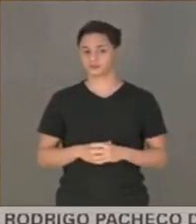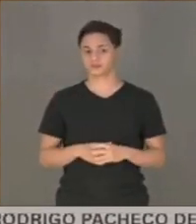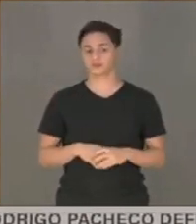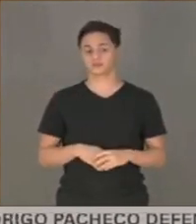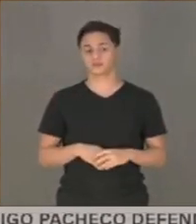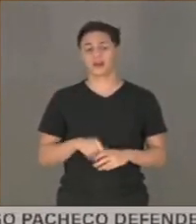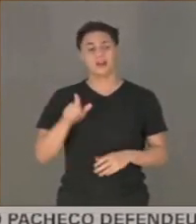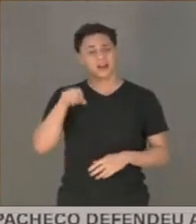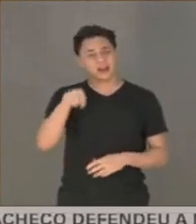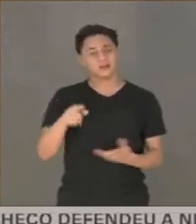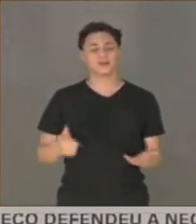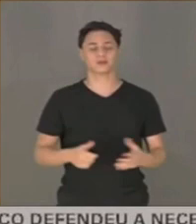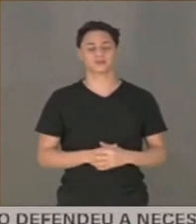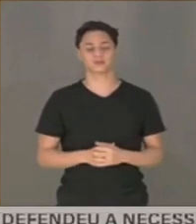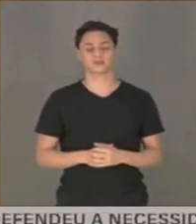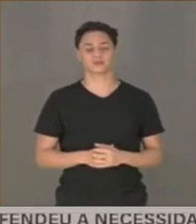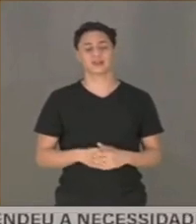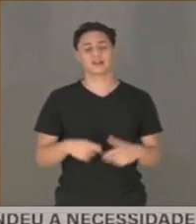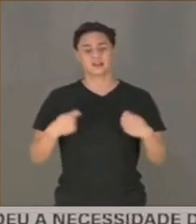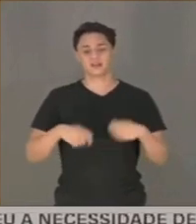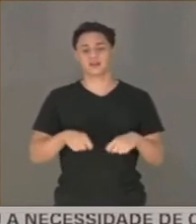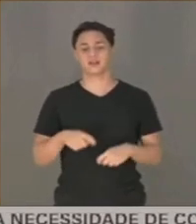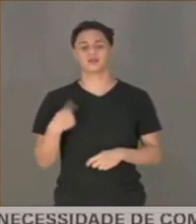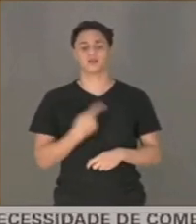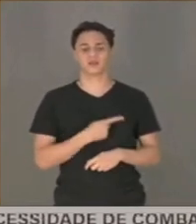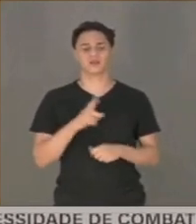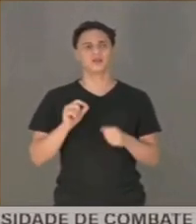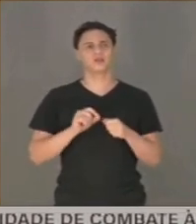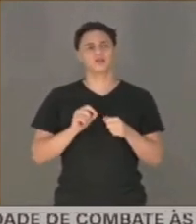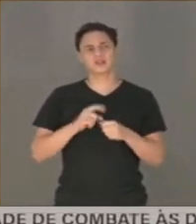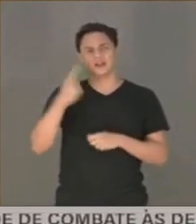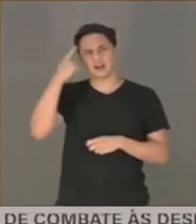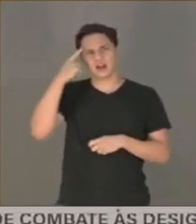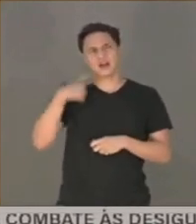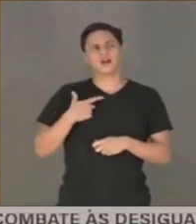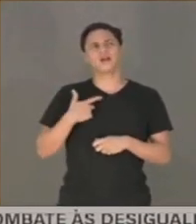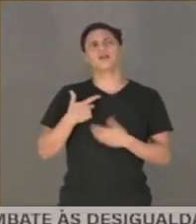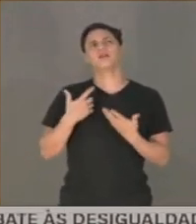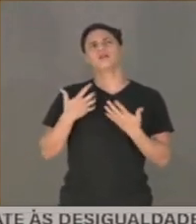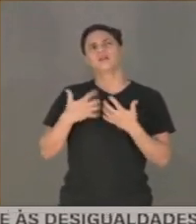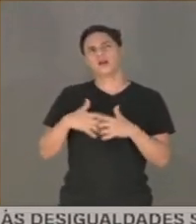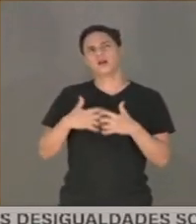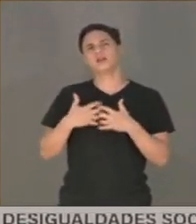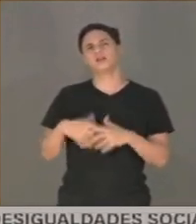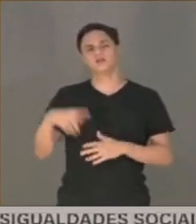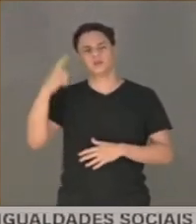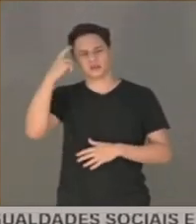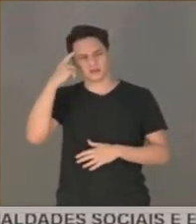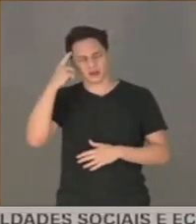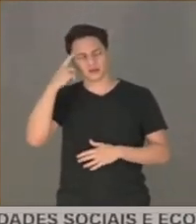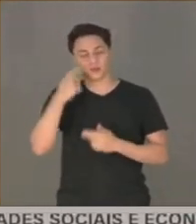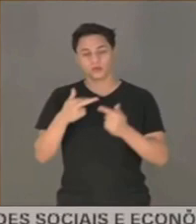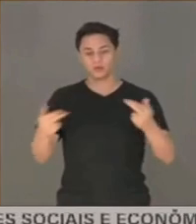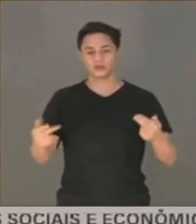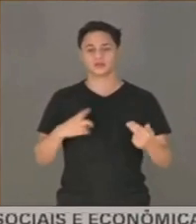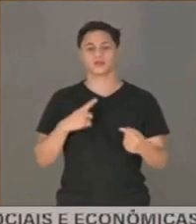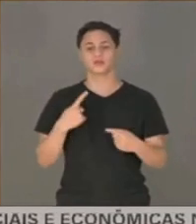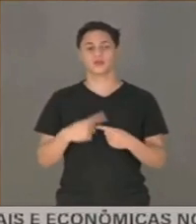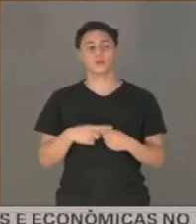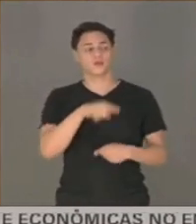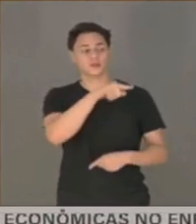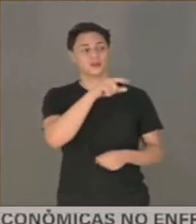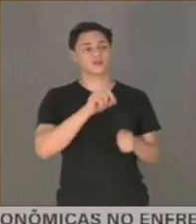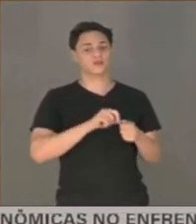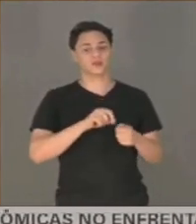É isso. É necessário que a gente faça essa autoanálise, essa percepção. É necessário que nós... O senhor fez um